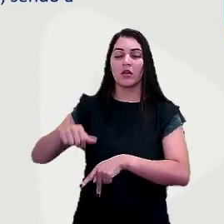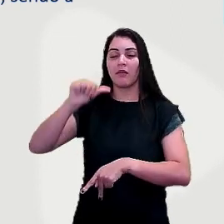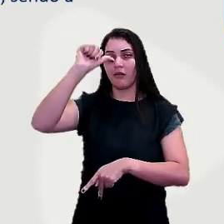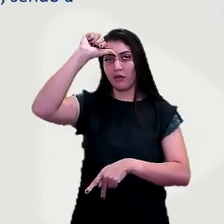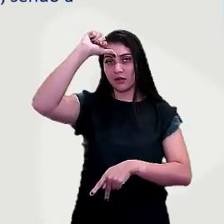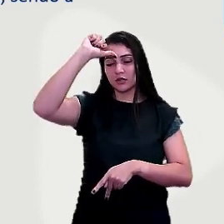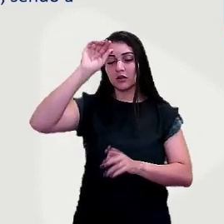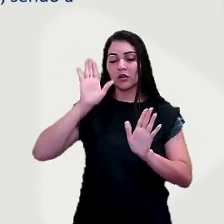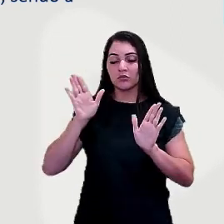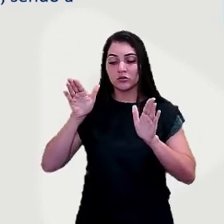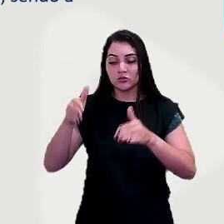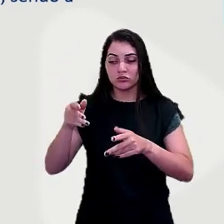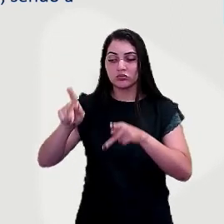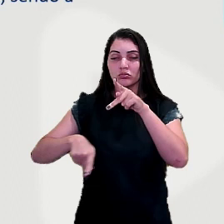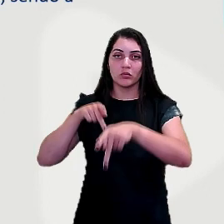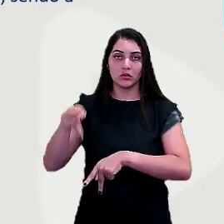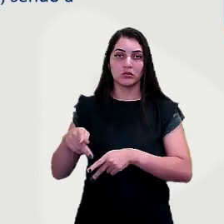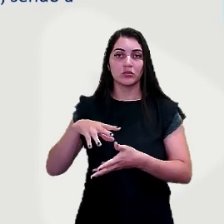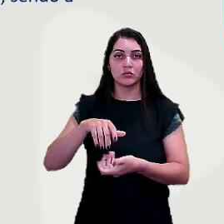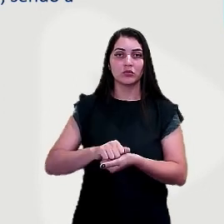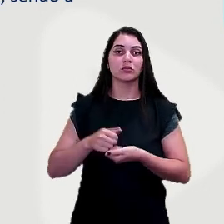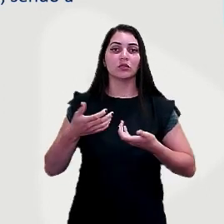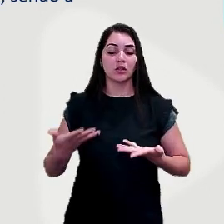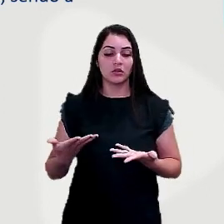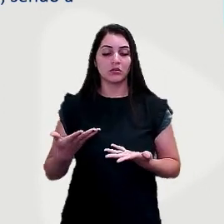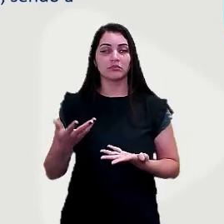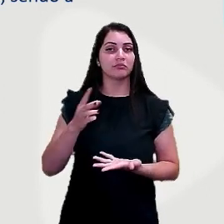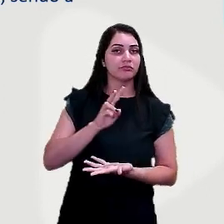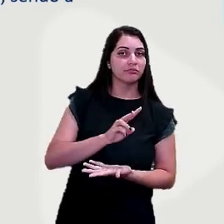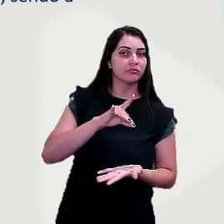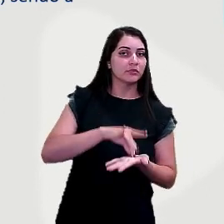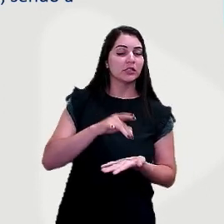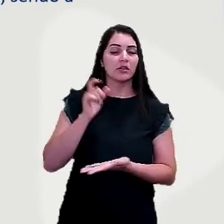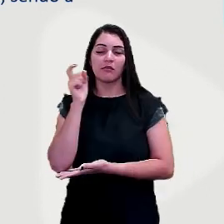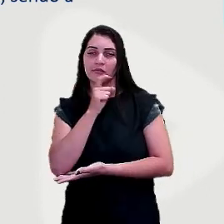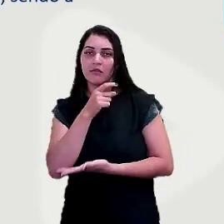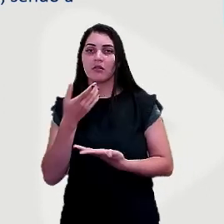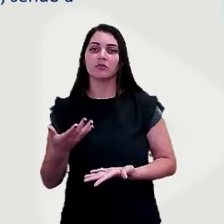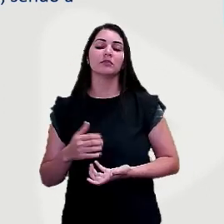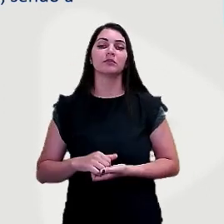concentração populacional do mundo. E aí, é verdadeiro ou é falso?